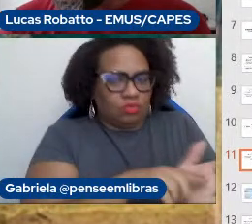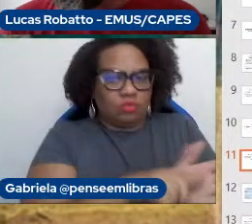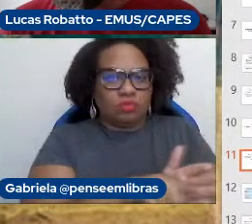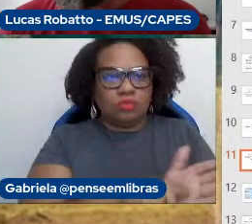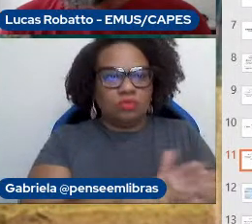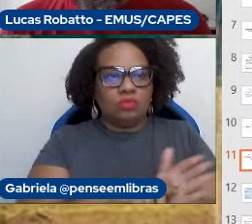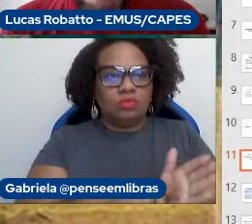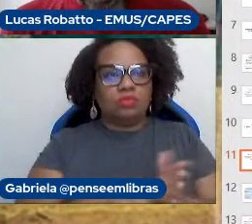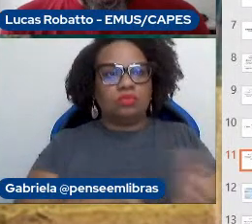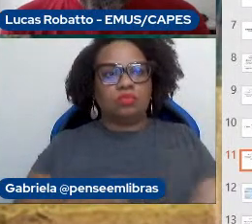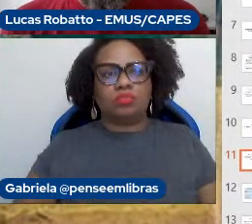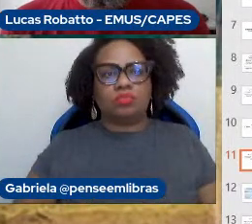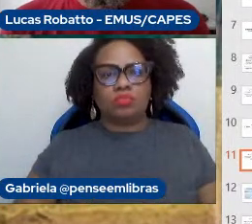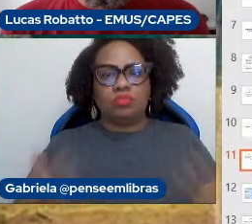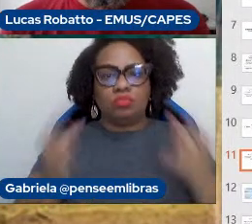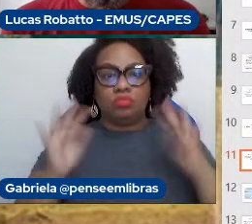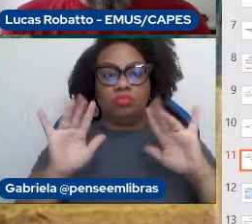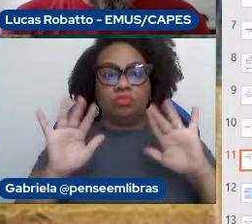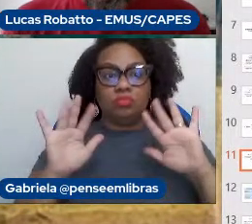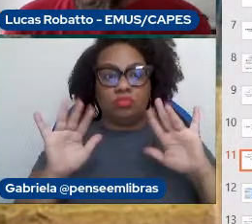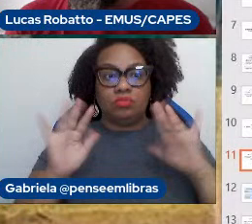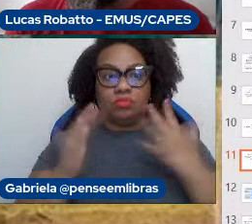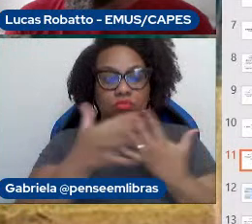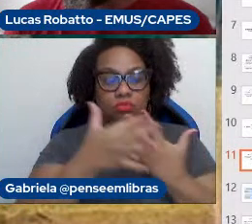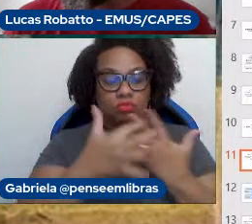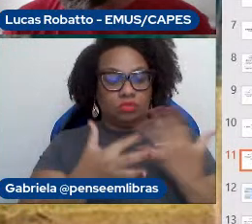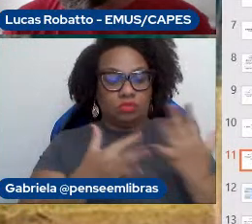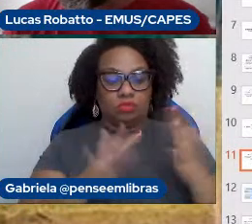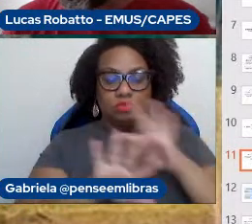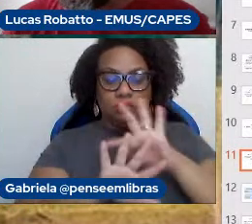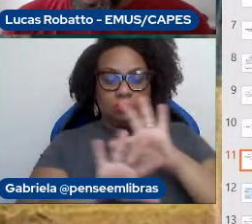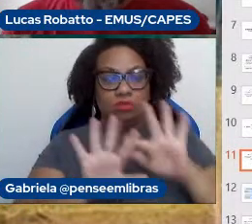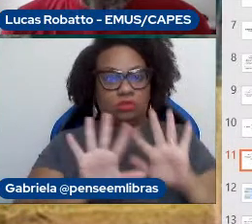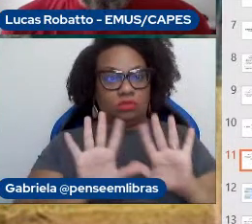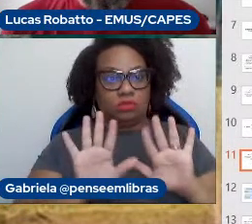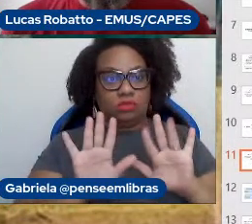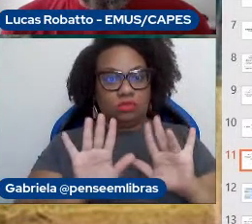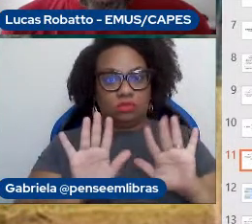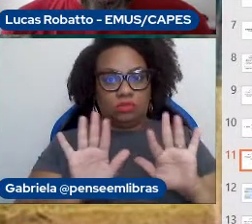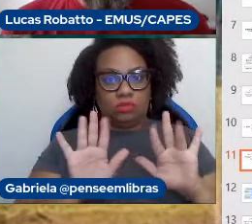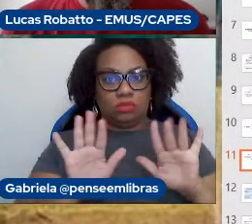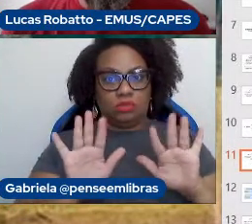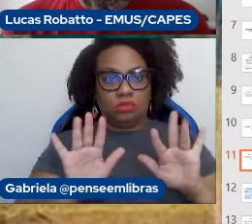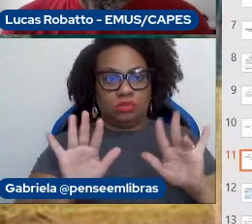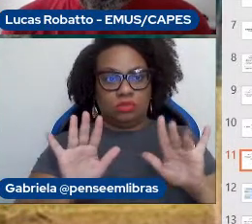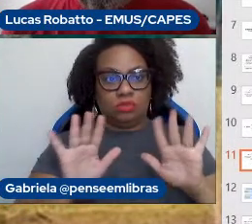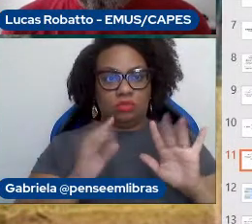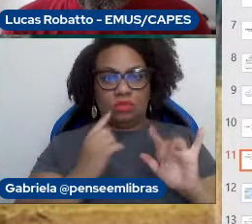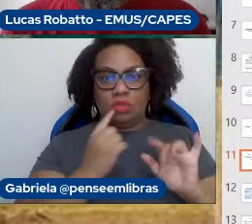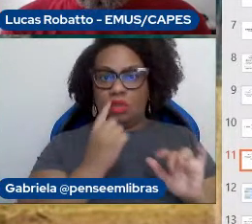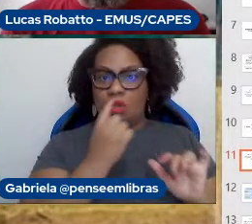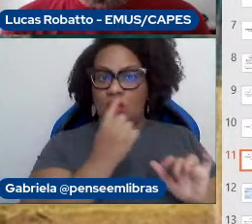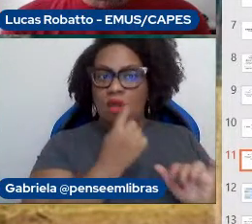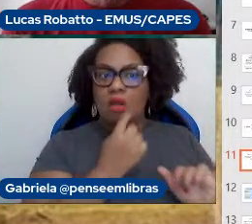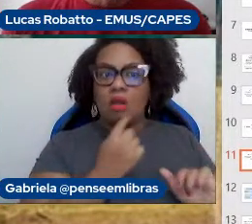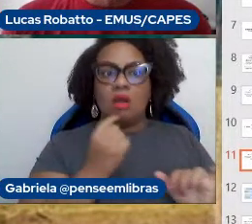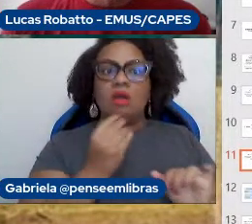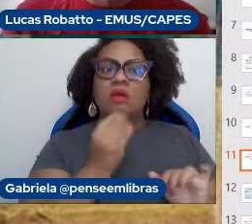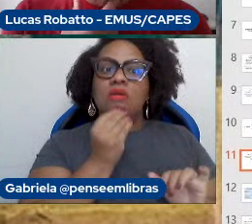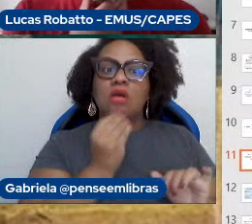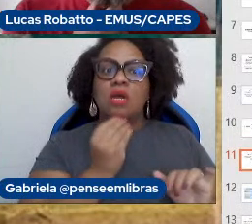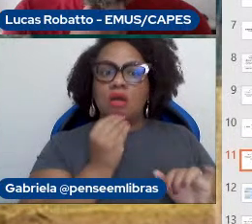os dedos, um pouco da mão, a parte toda de lábio, queixo, língua